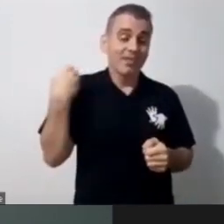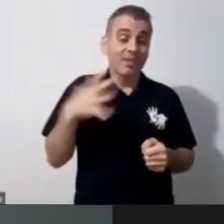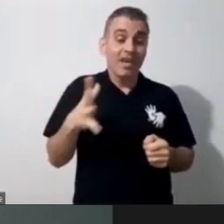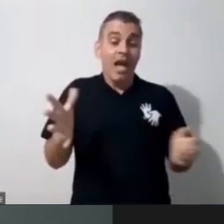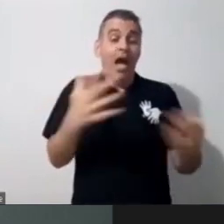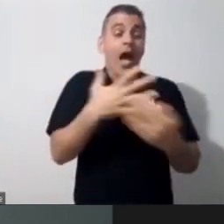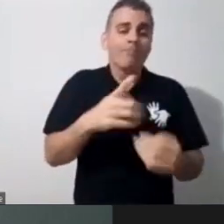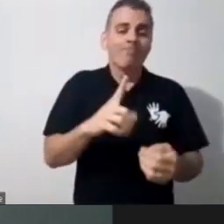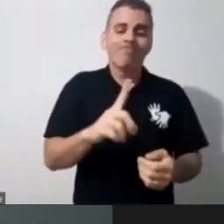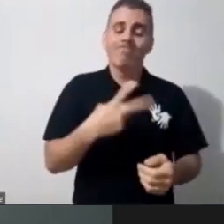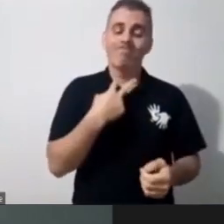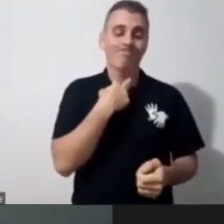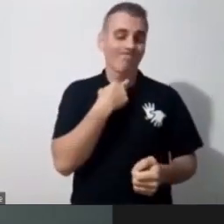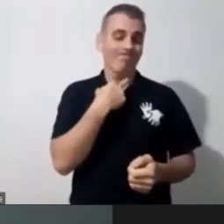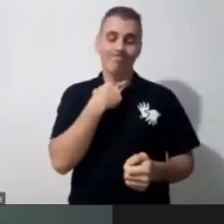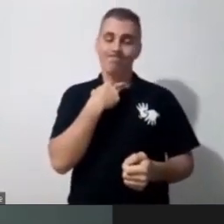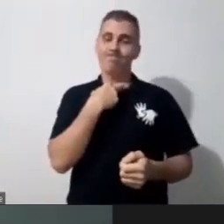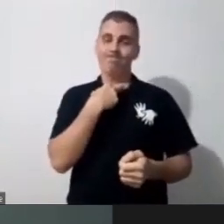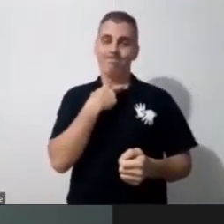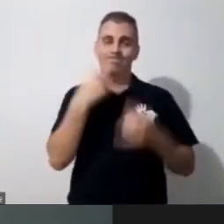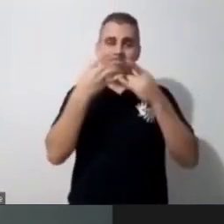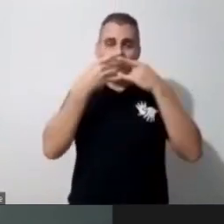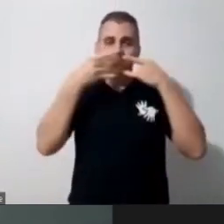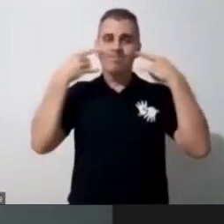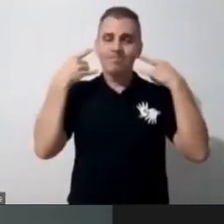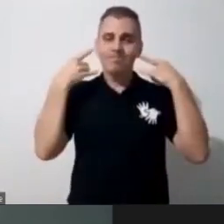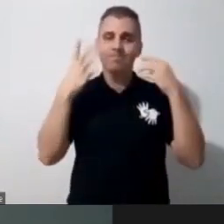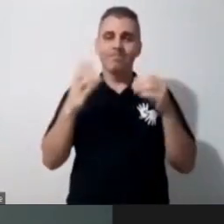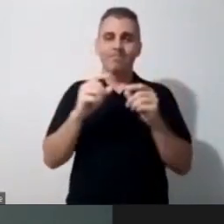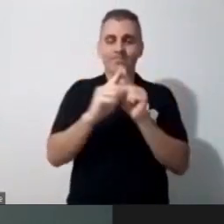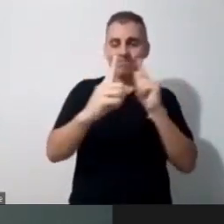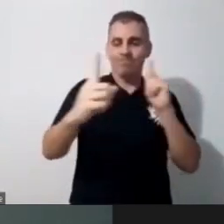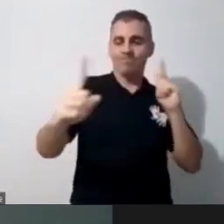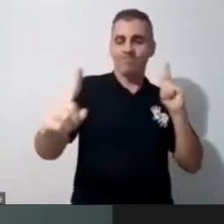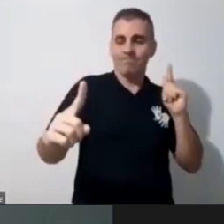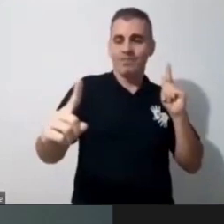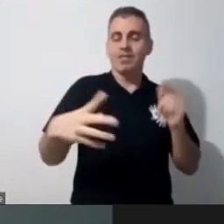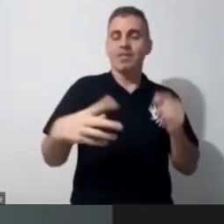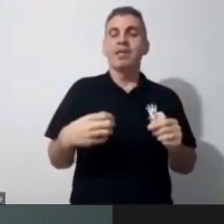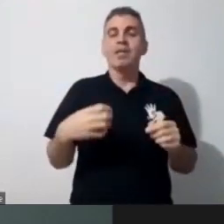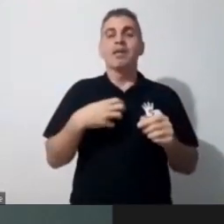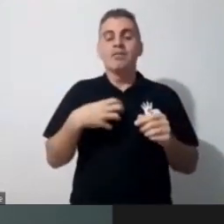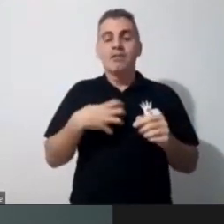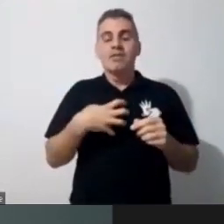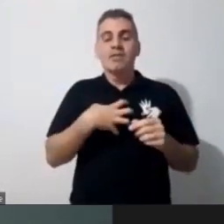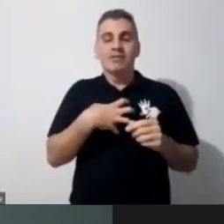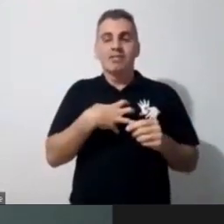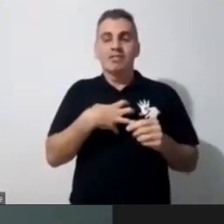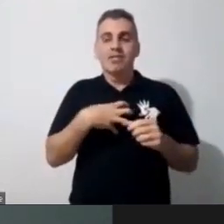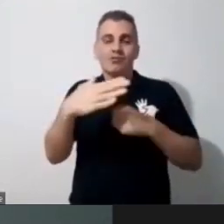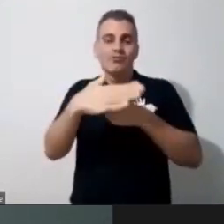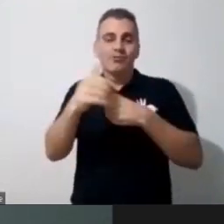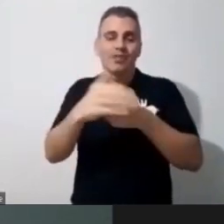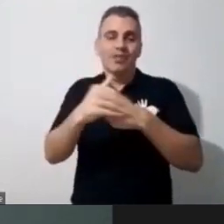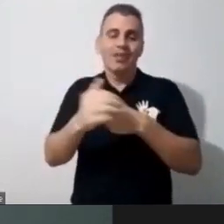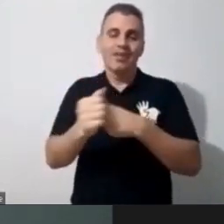professora e sabe do que eu estou falando, sabe dessa necessidade do toque, então a gente também passou por esses momentos de desafios, assim,